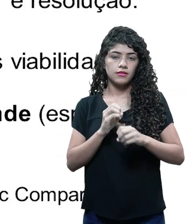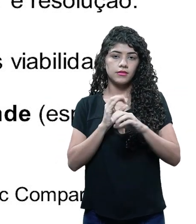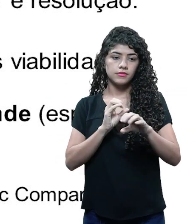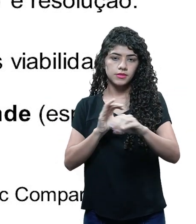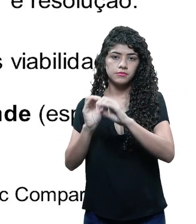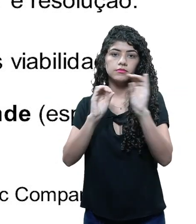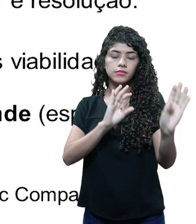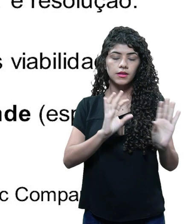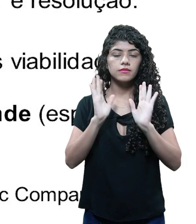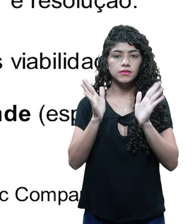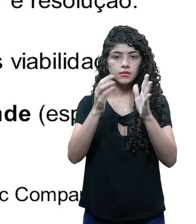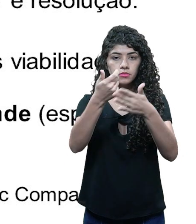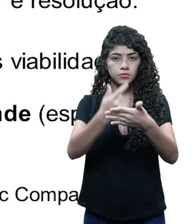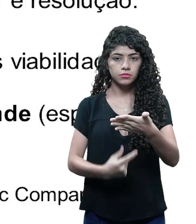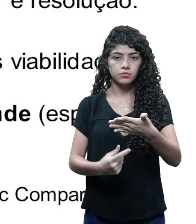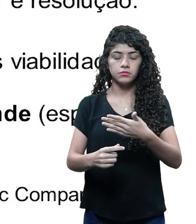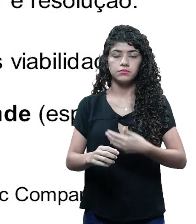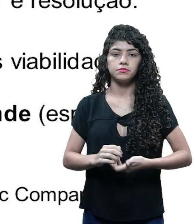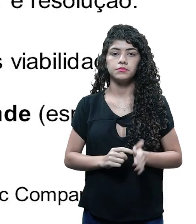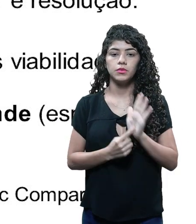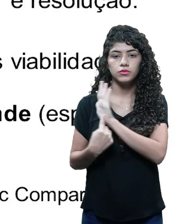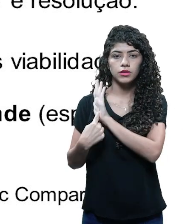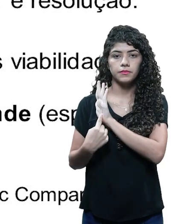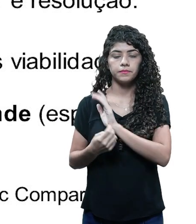spoiler. Você deve colocar tudo no argumento.